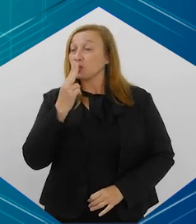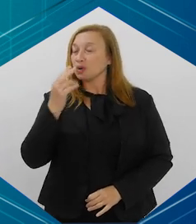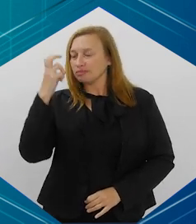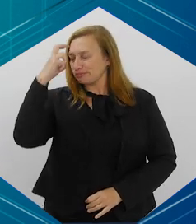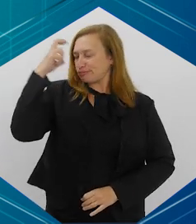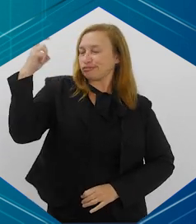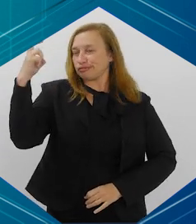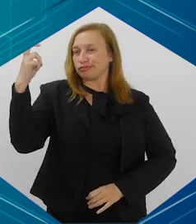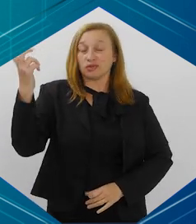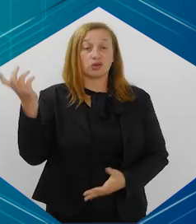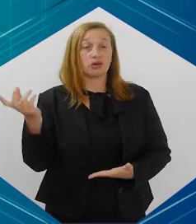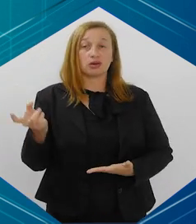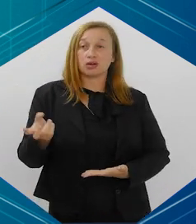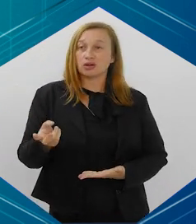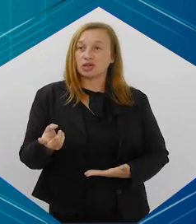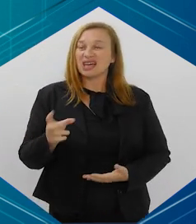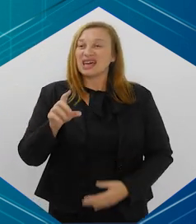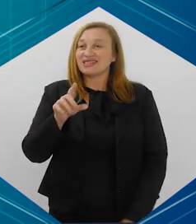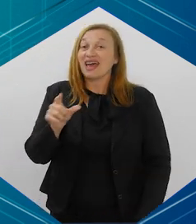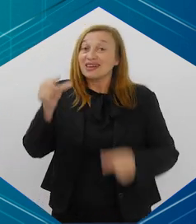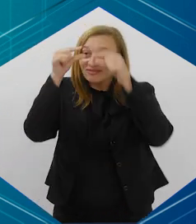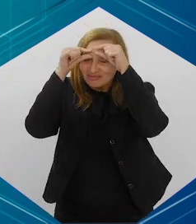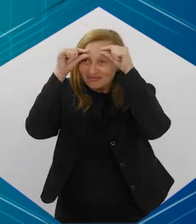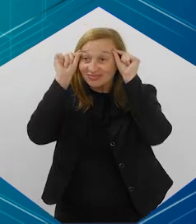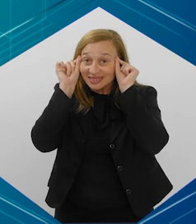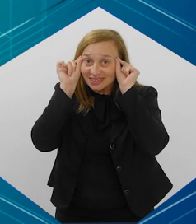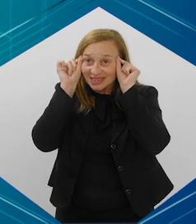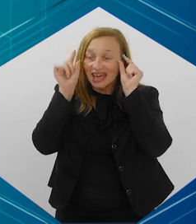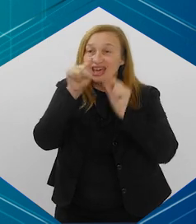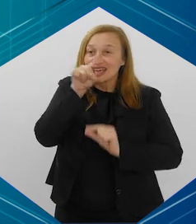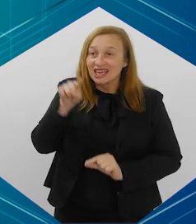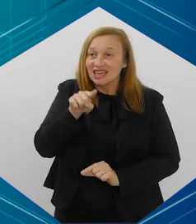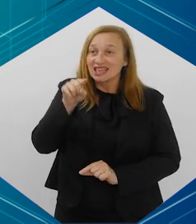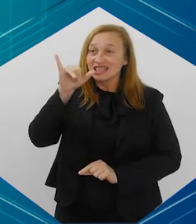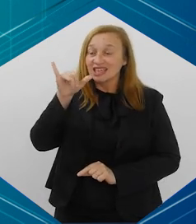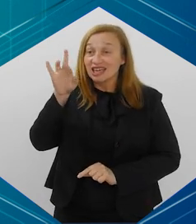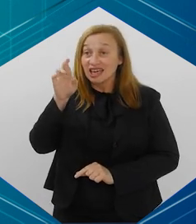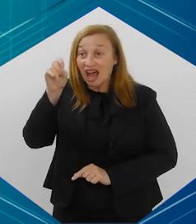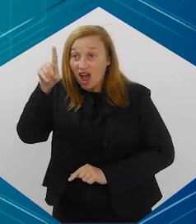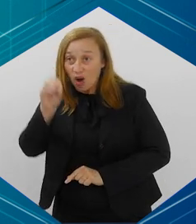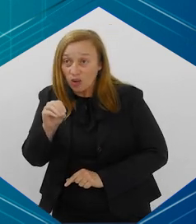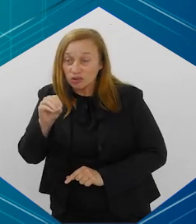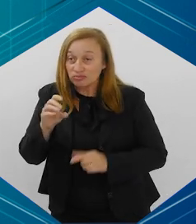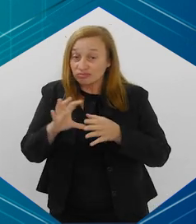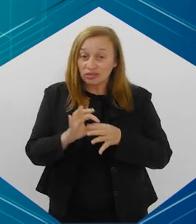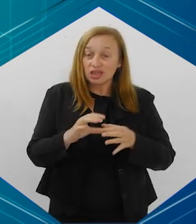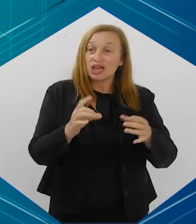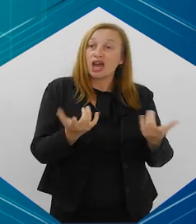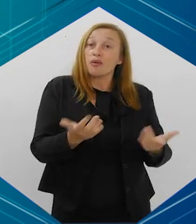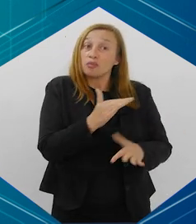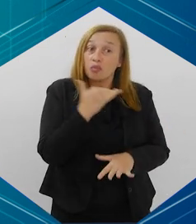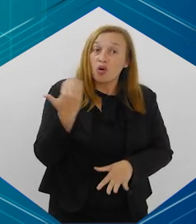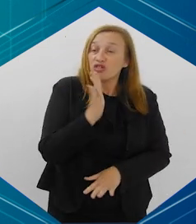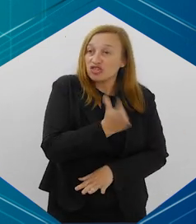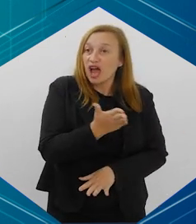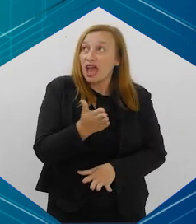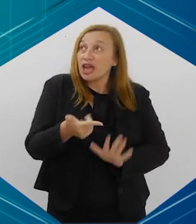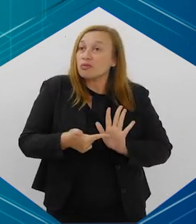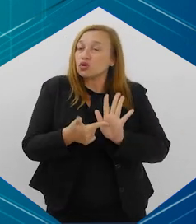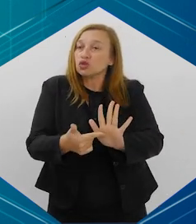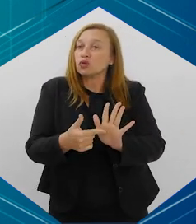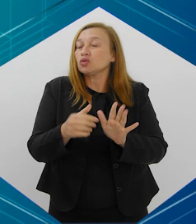intelectual, etc. Ziraldo, que recentemente nos deixou, ele trouxe nos anos 90